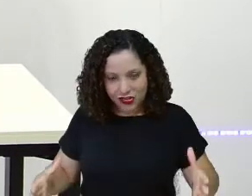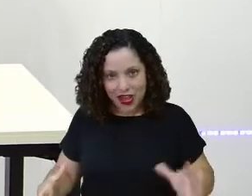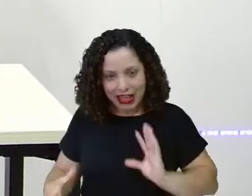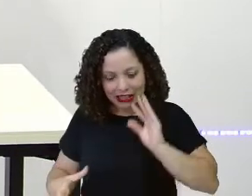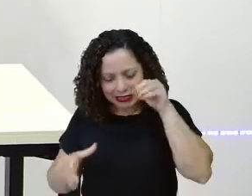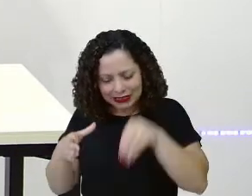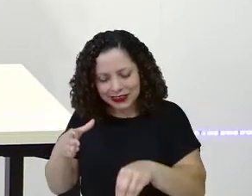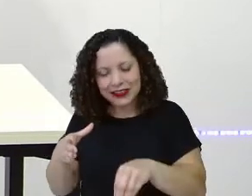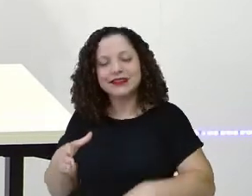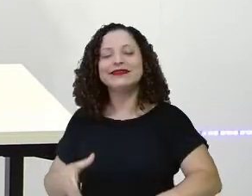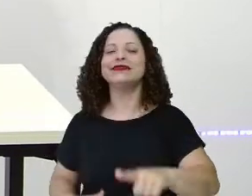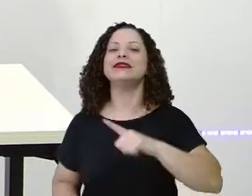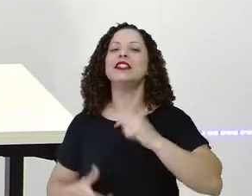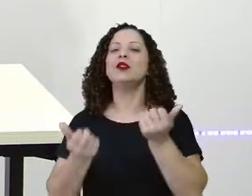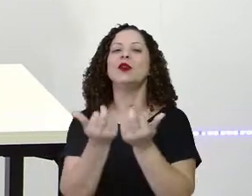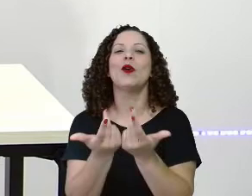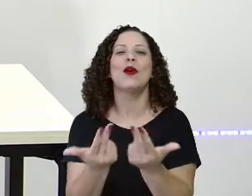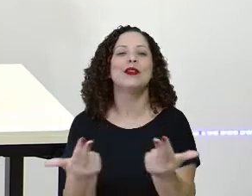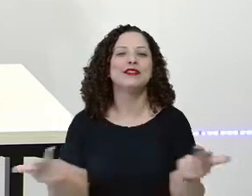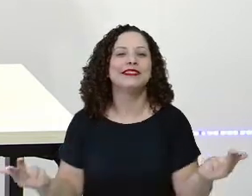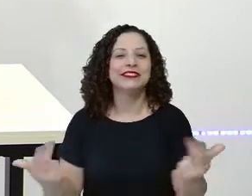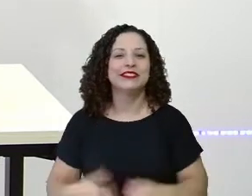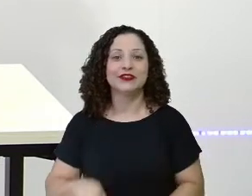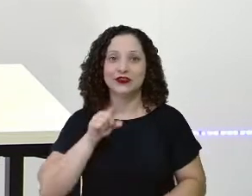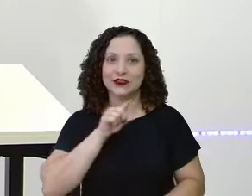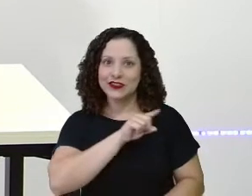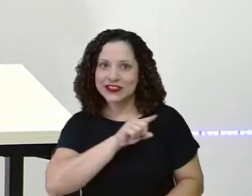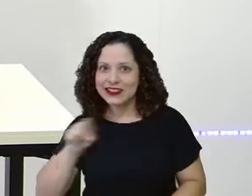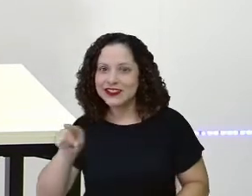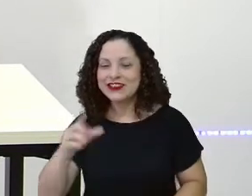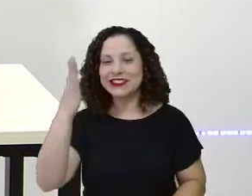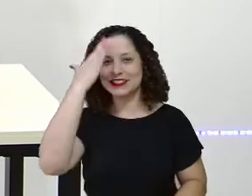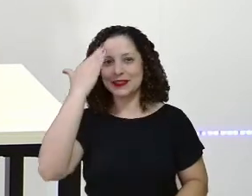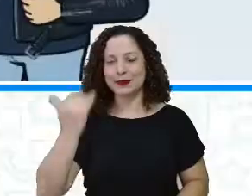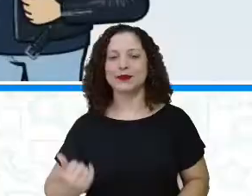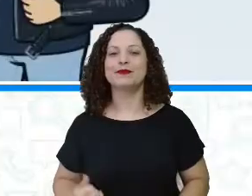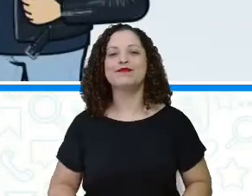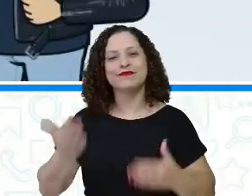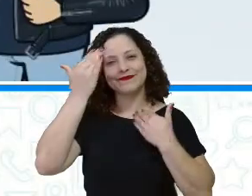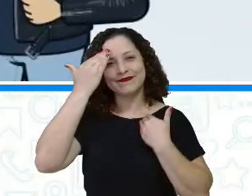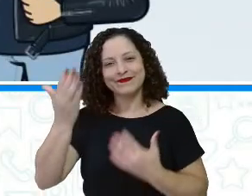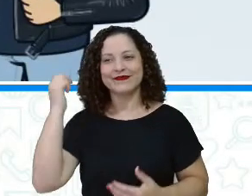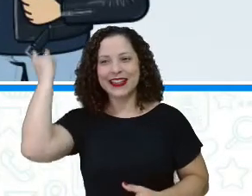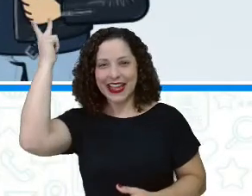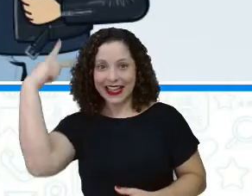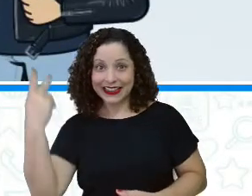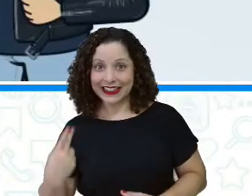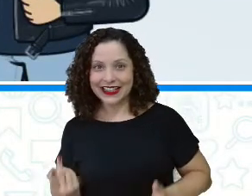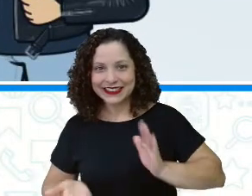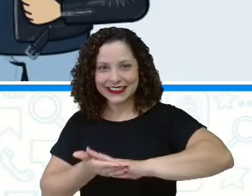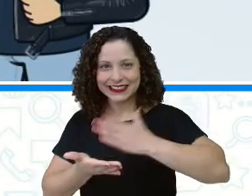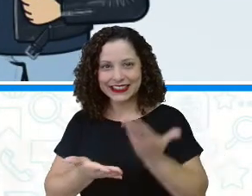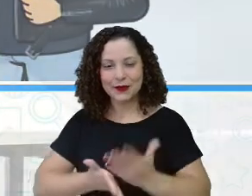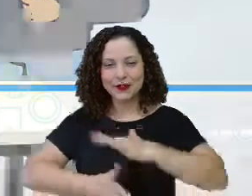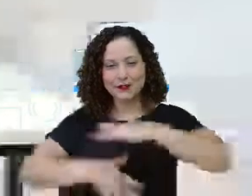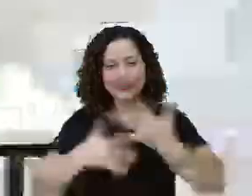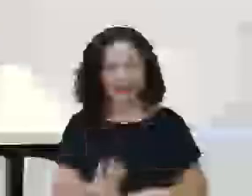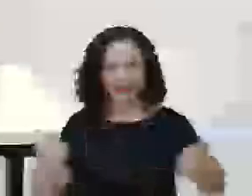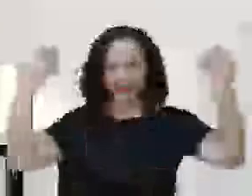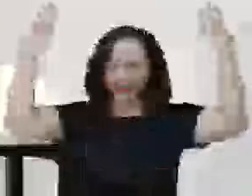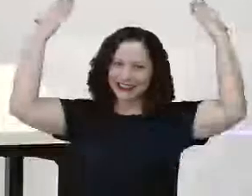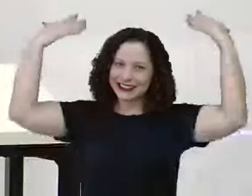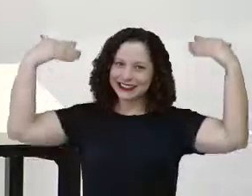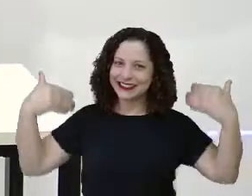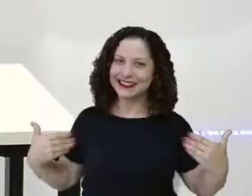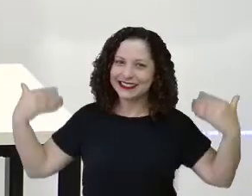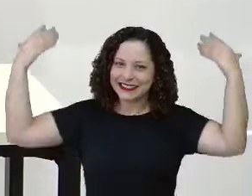Daqui a pouco, Laís vai descobrir vocês aí em casa também, né? Quero agradecer a Kézia, nosso intérprete de livros, que está